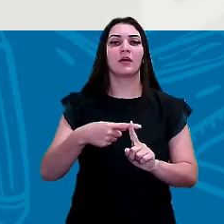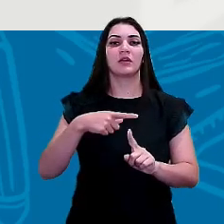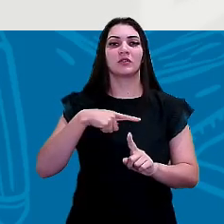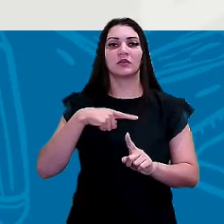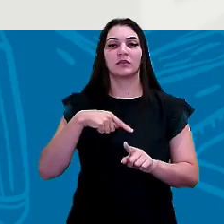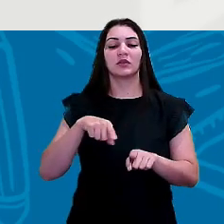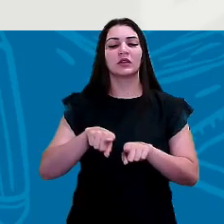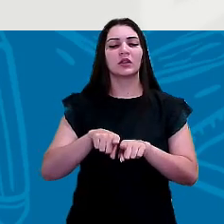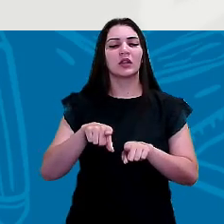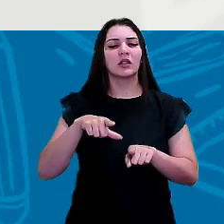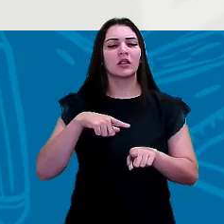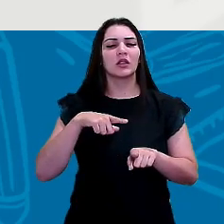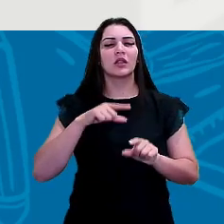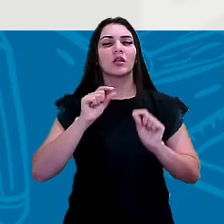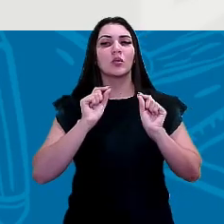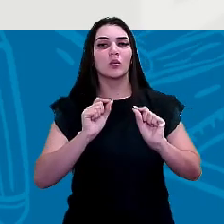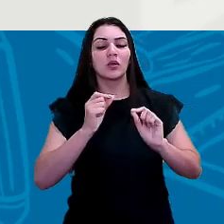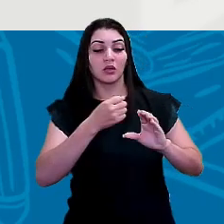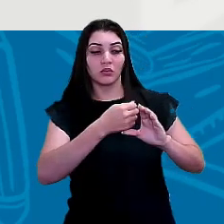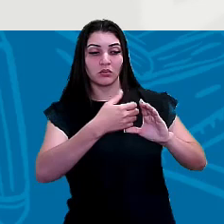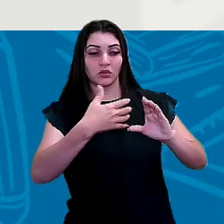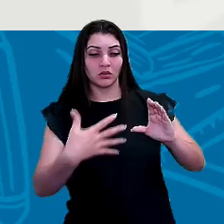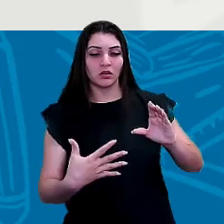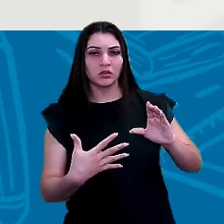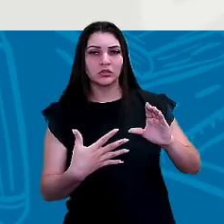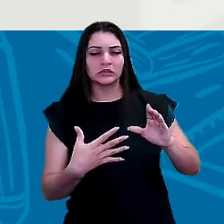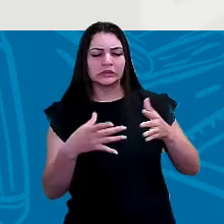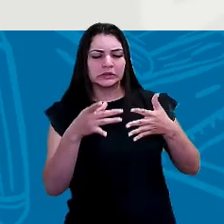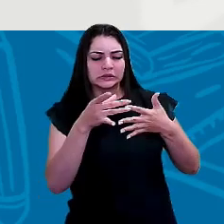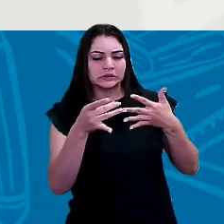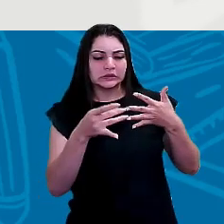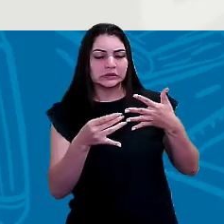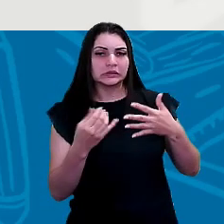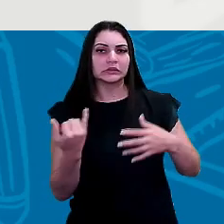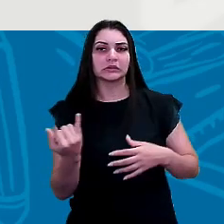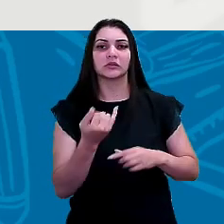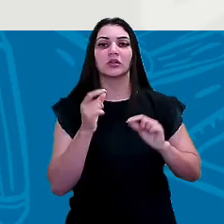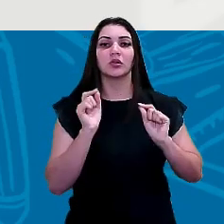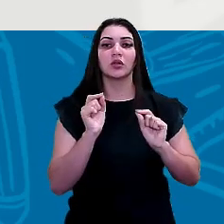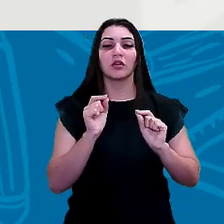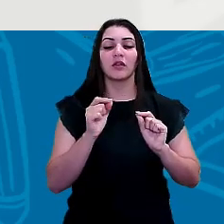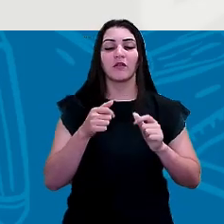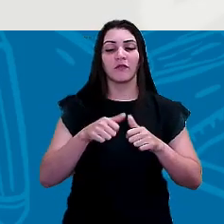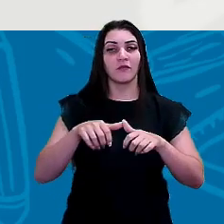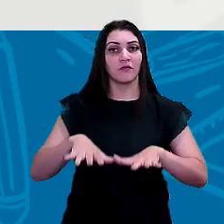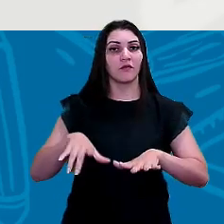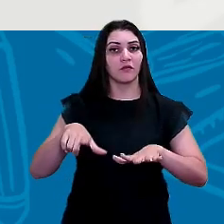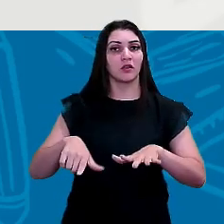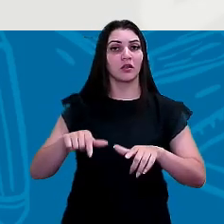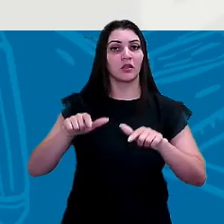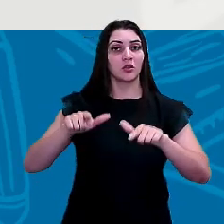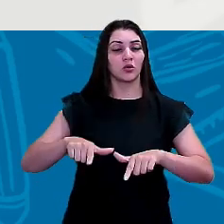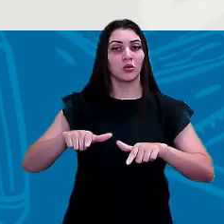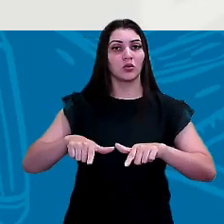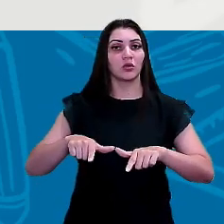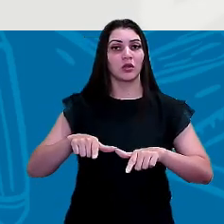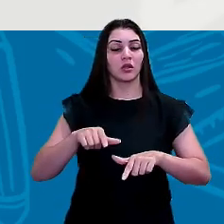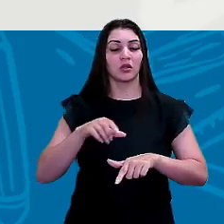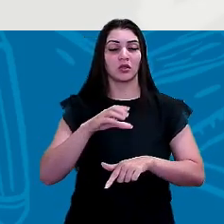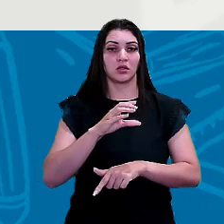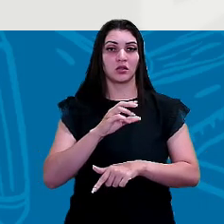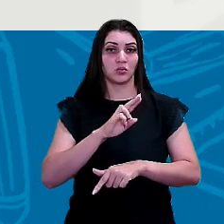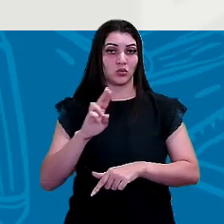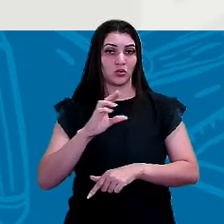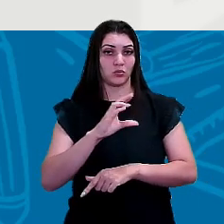uma característica bastante peculiar, né? Que ele fica numa zona chamada de Círculo de Fogo